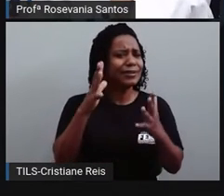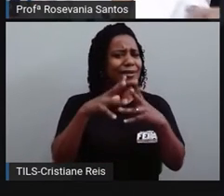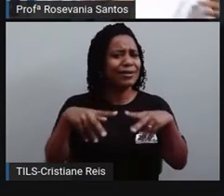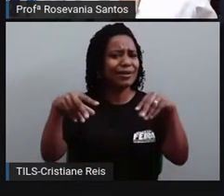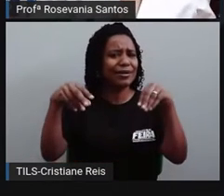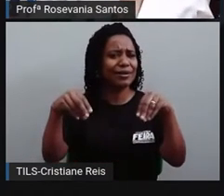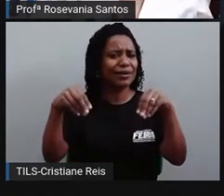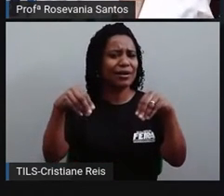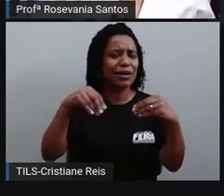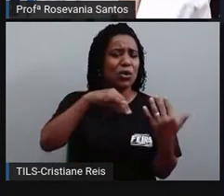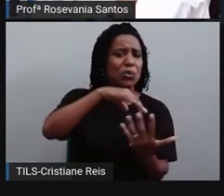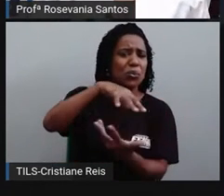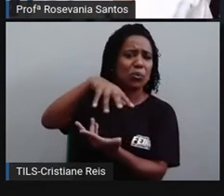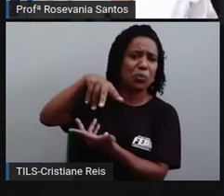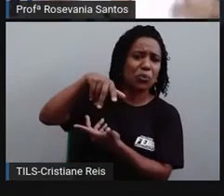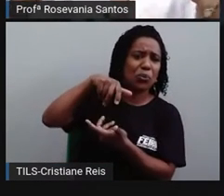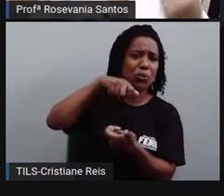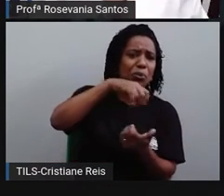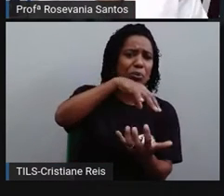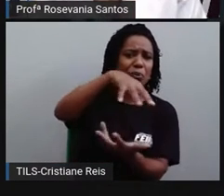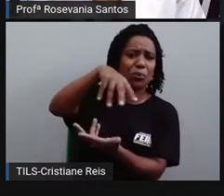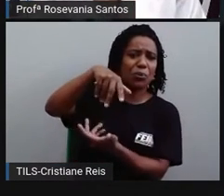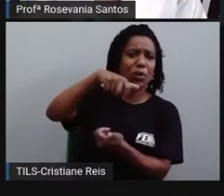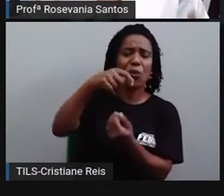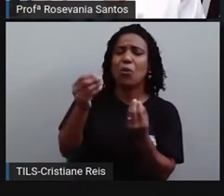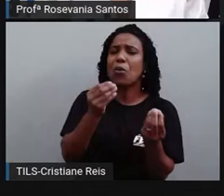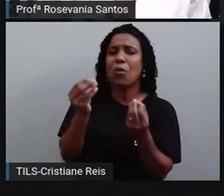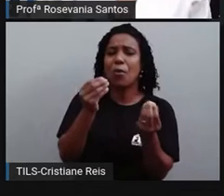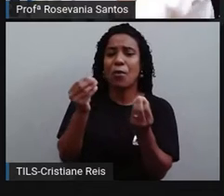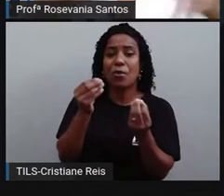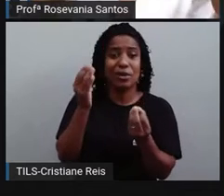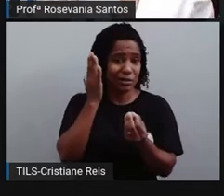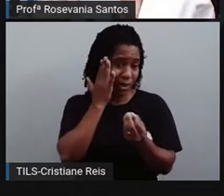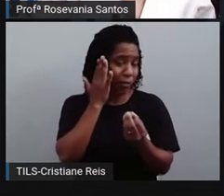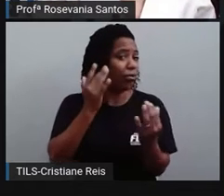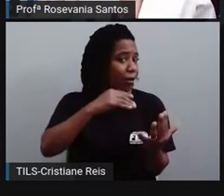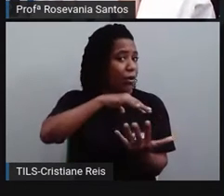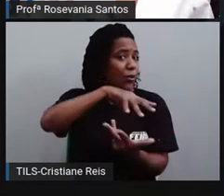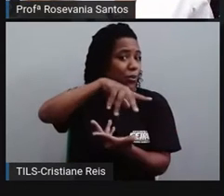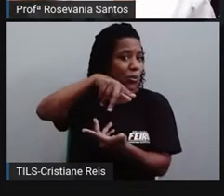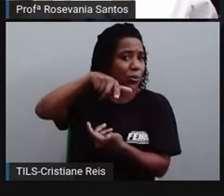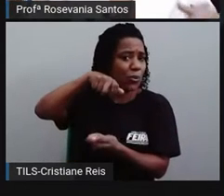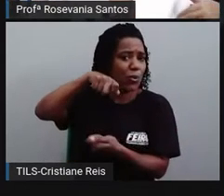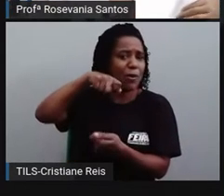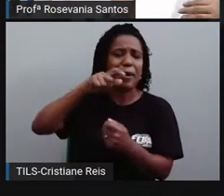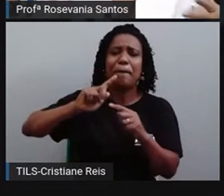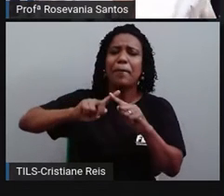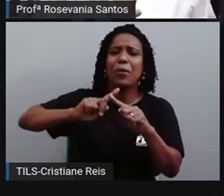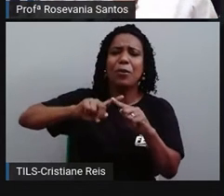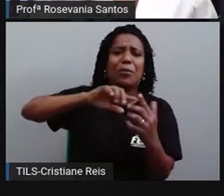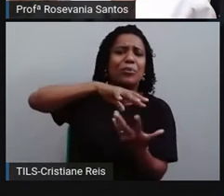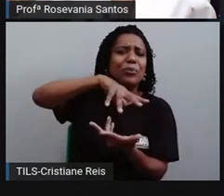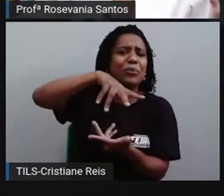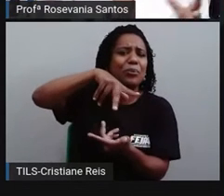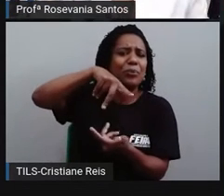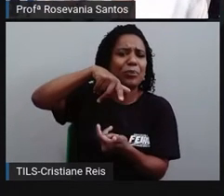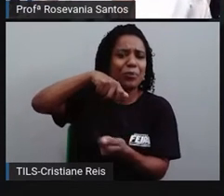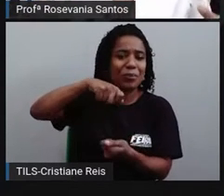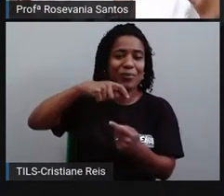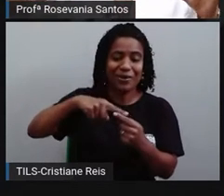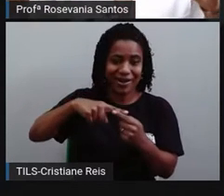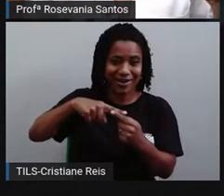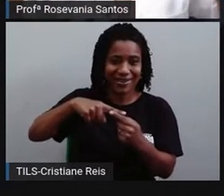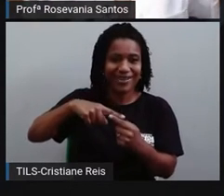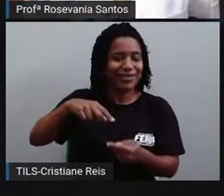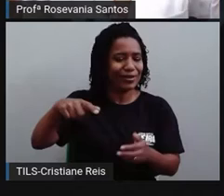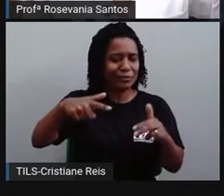Agora que nós já sabemos que ela gira, que já sabemos que giramos junto com ela, que a gente não percebe porque a gente está viajando junto,